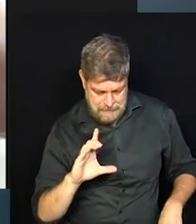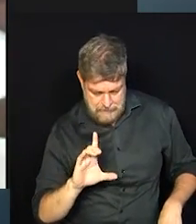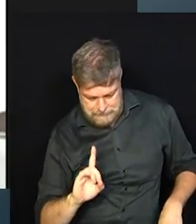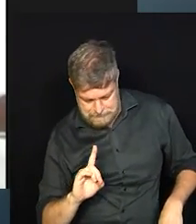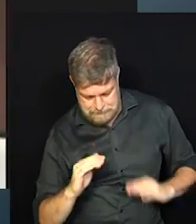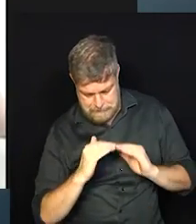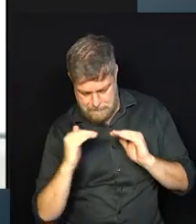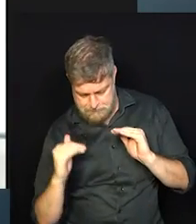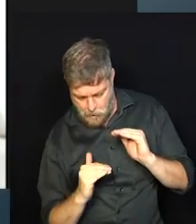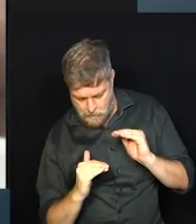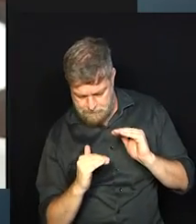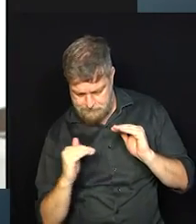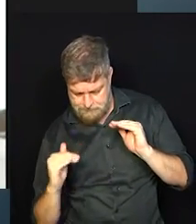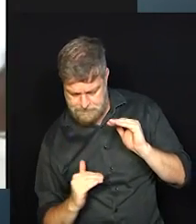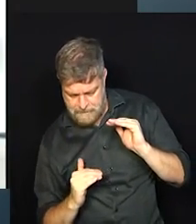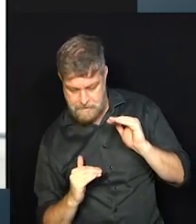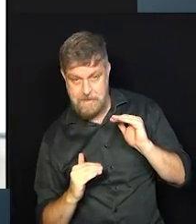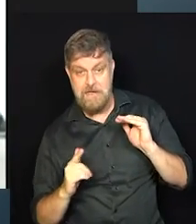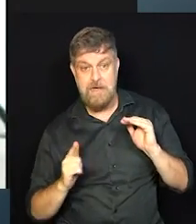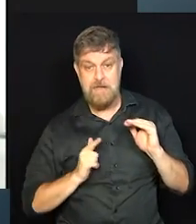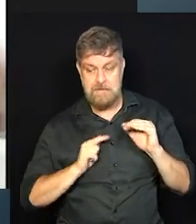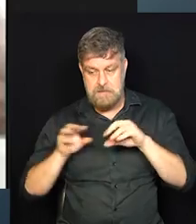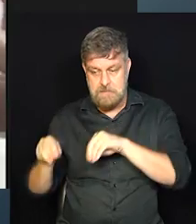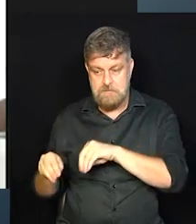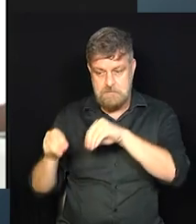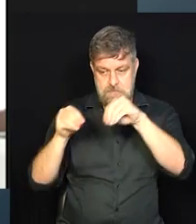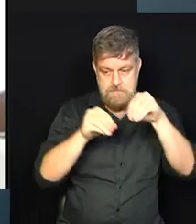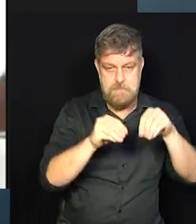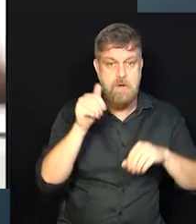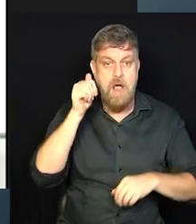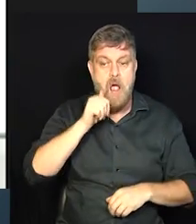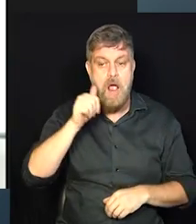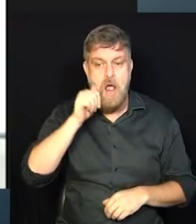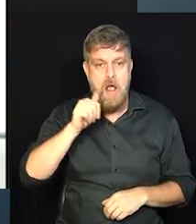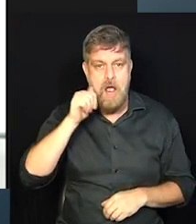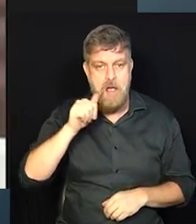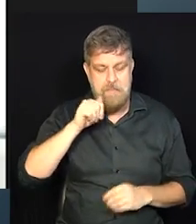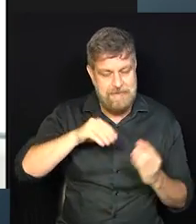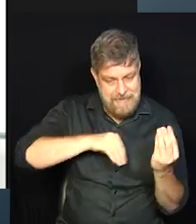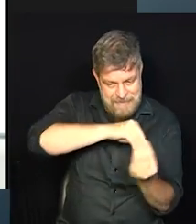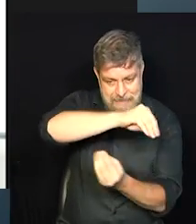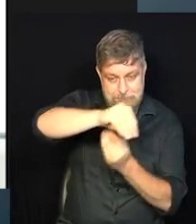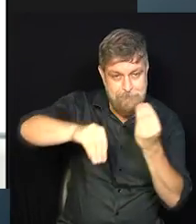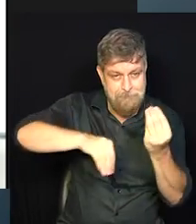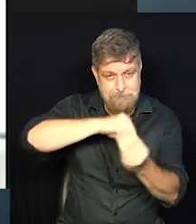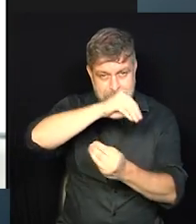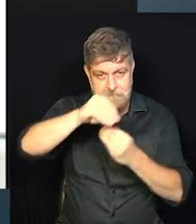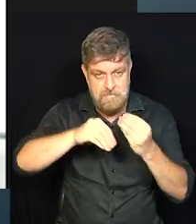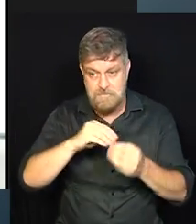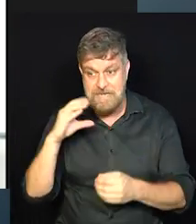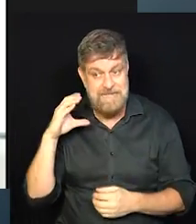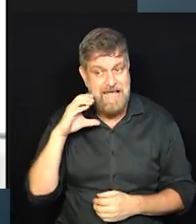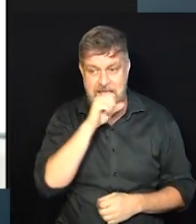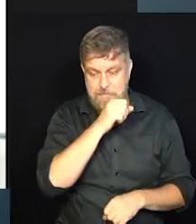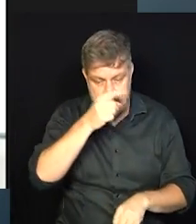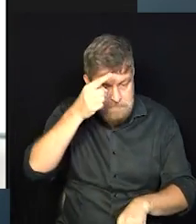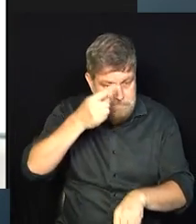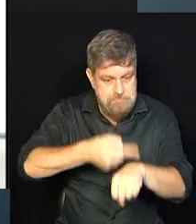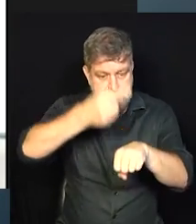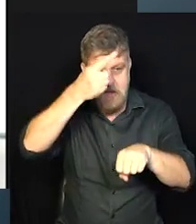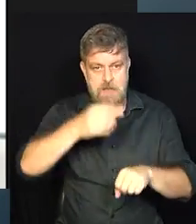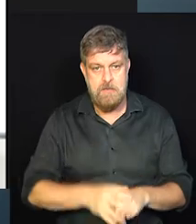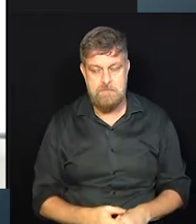C, D, a gente tem uma migração dessa mulher entre essas classes de forma muito rápida